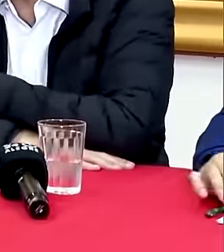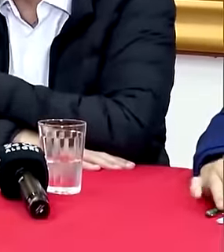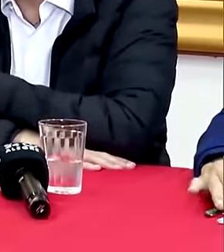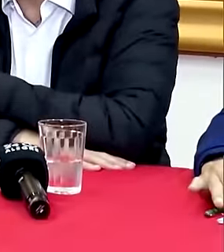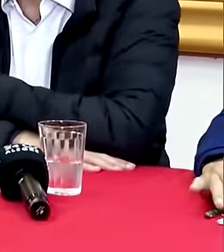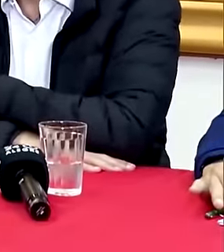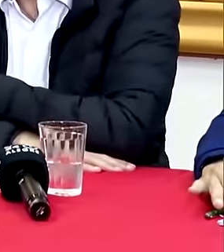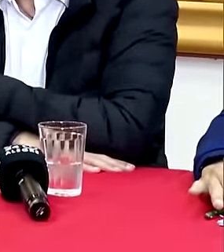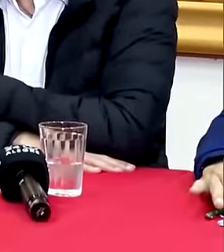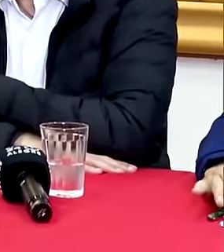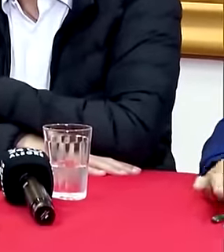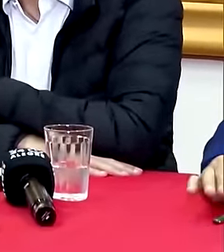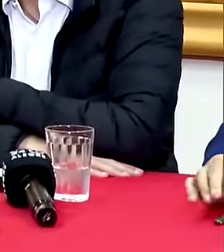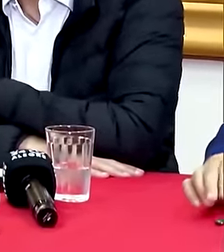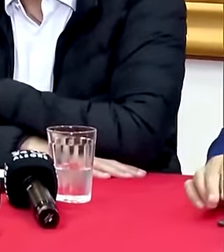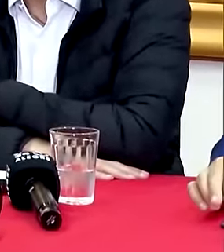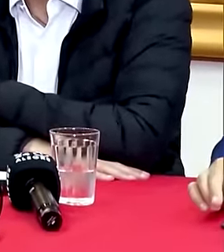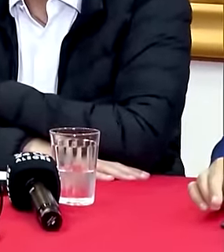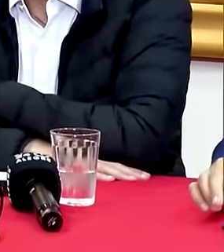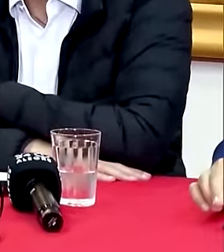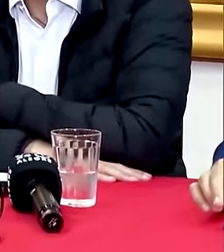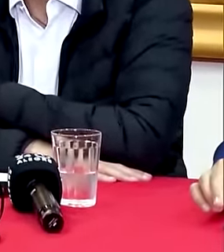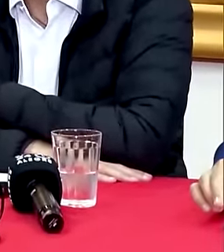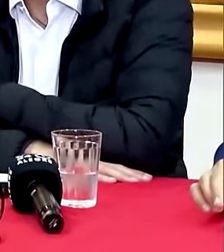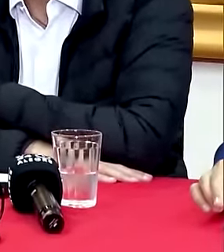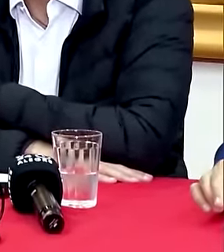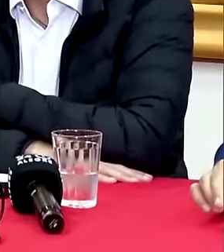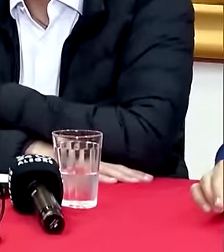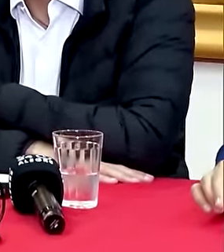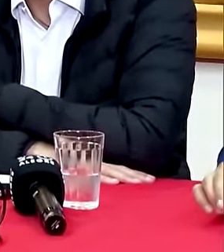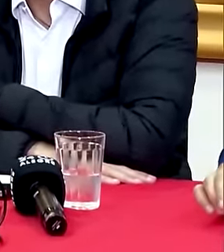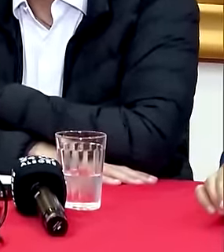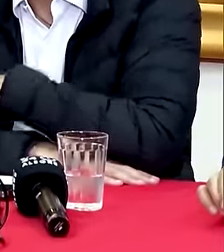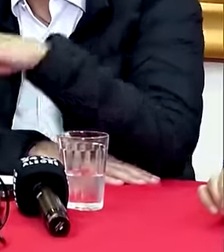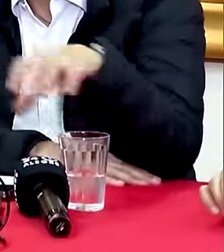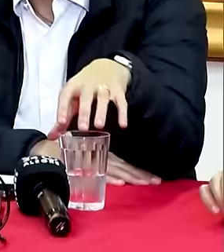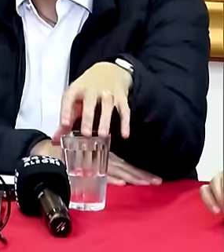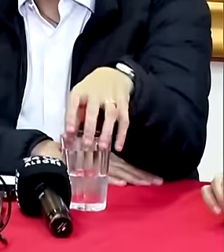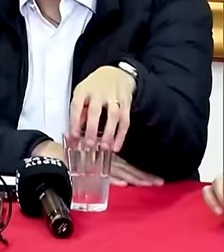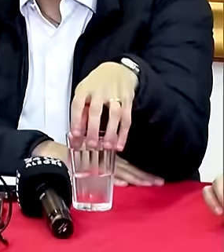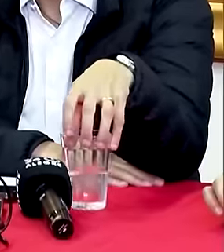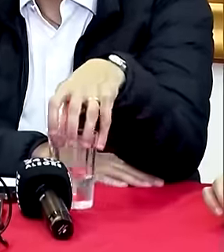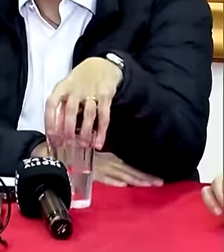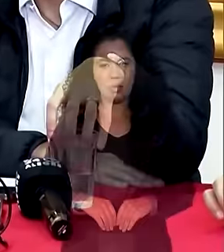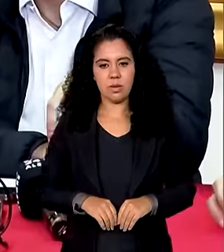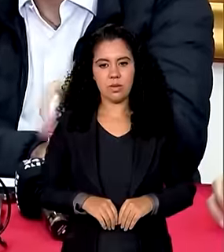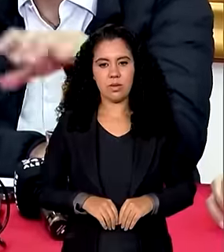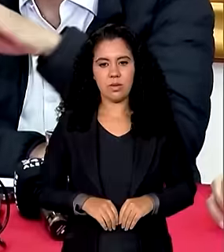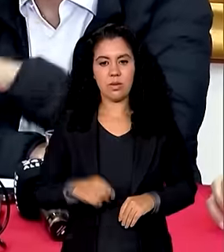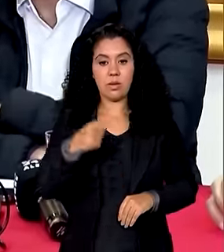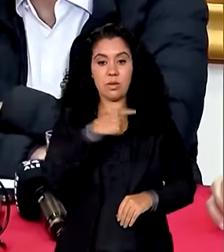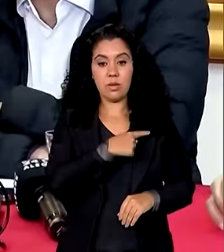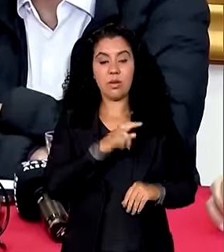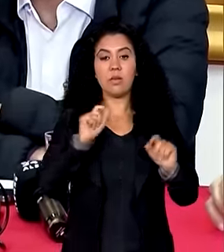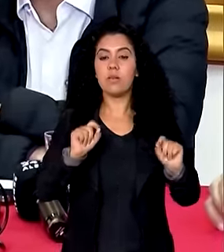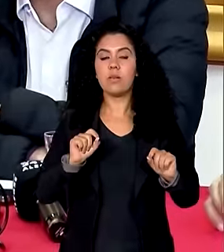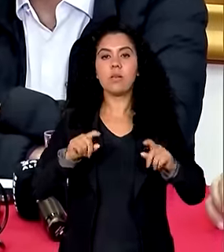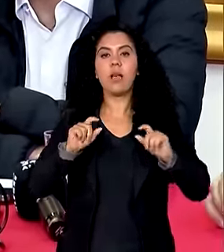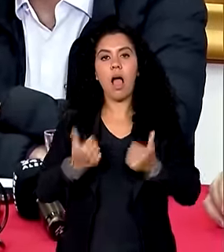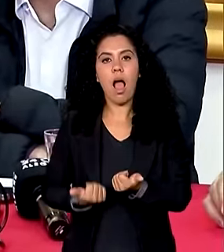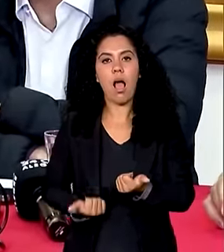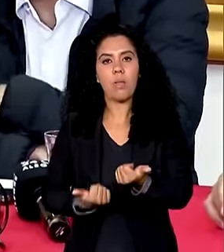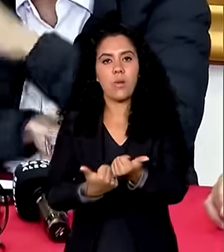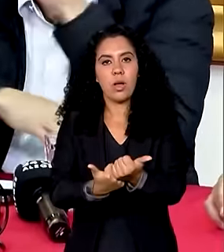impactadas pelo desastre após essa resposta vem a possibilidade de apoiar municípios com